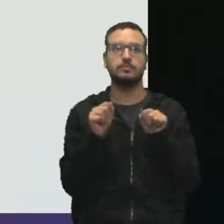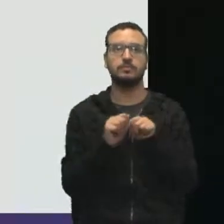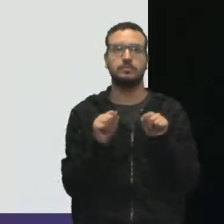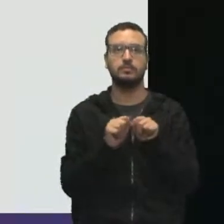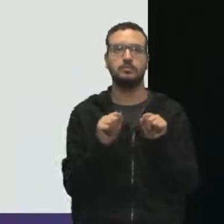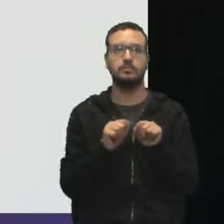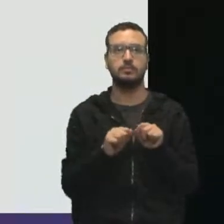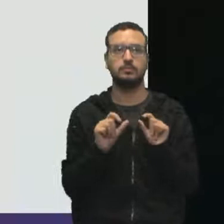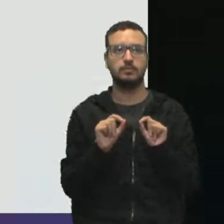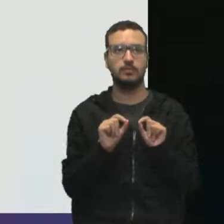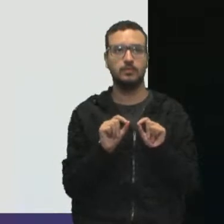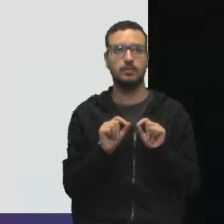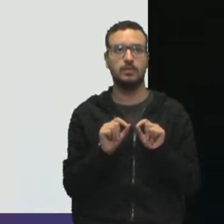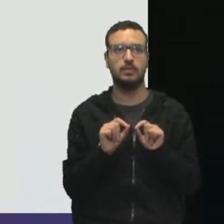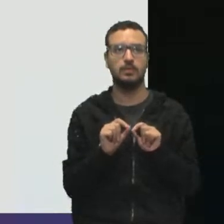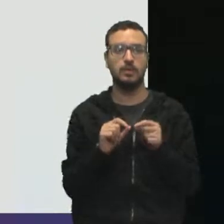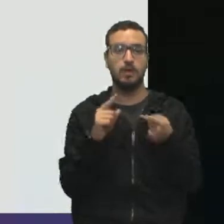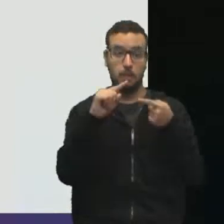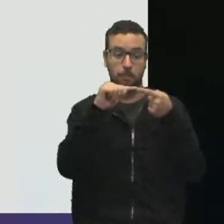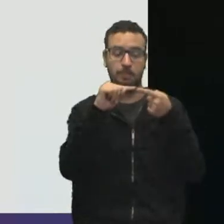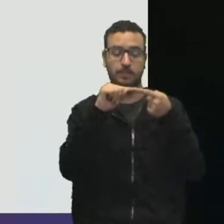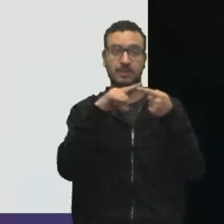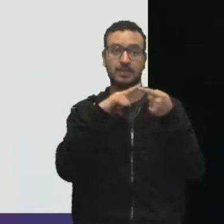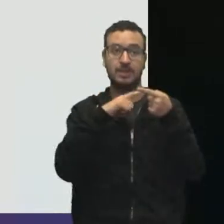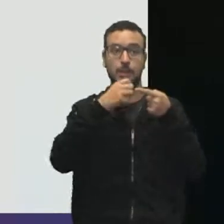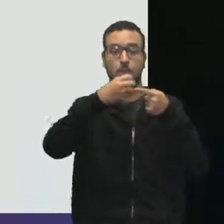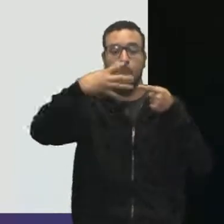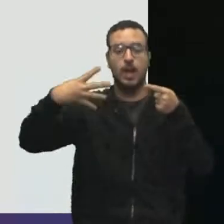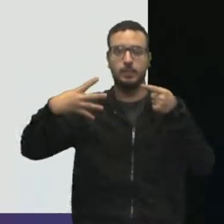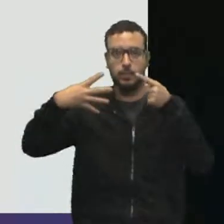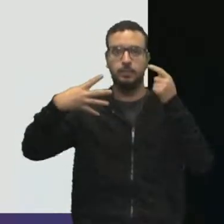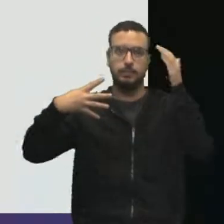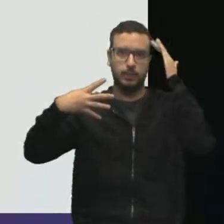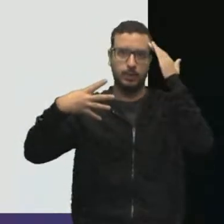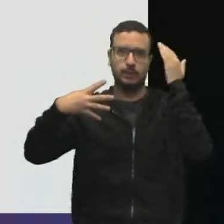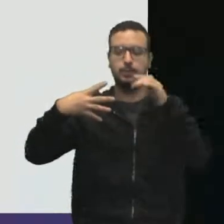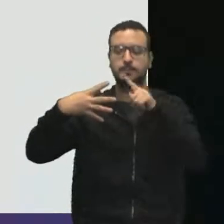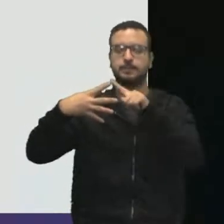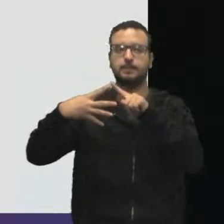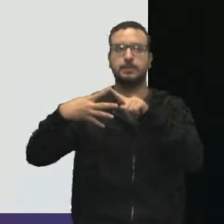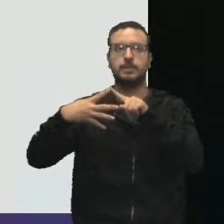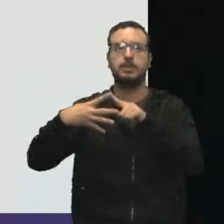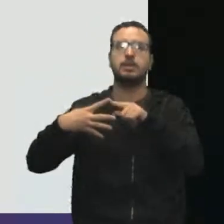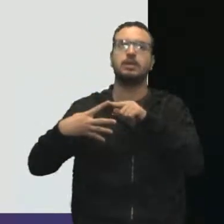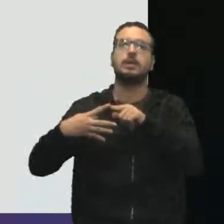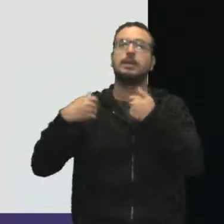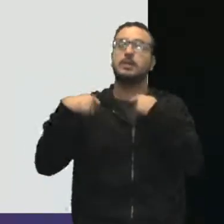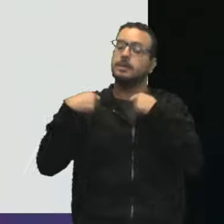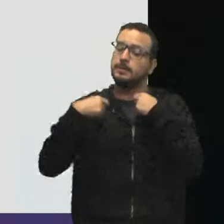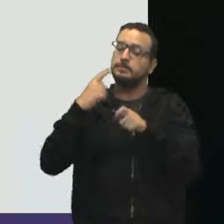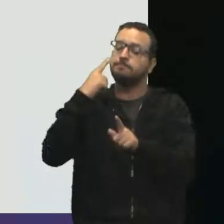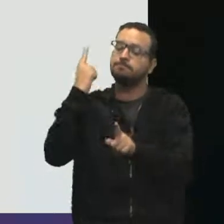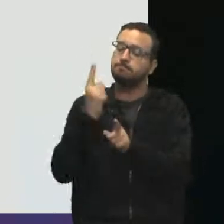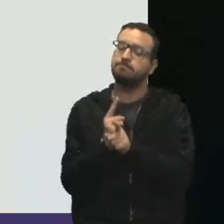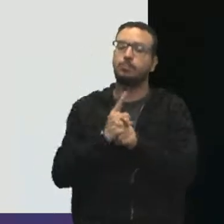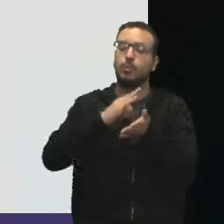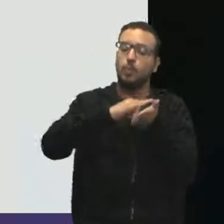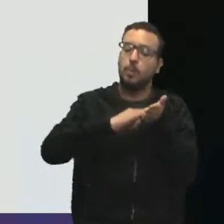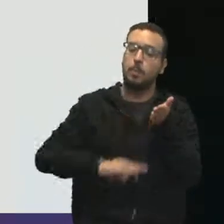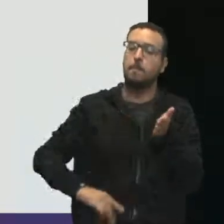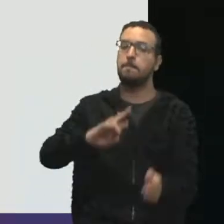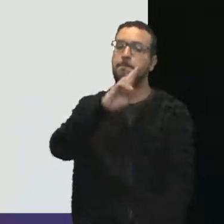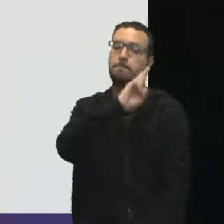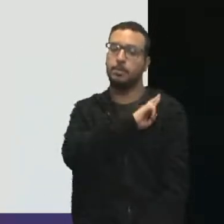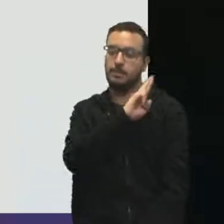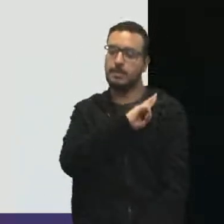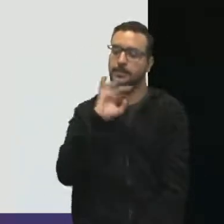quatro questões muito importantes. Primeiro, é preciso que você identifique e documente o papel das